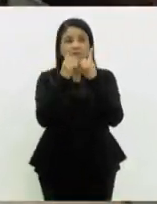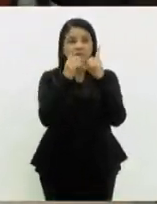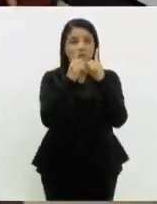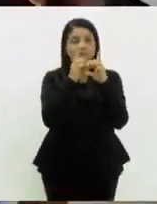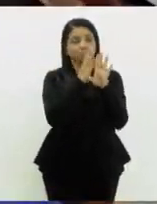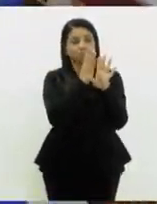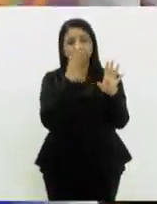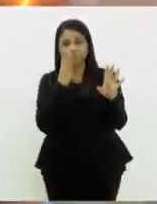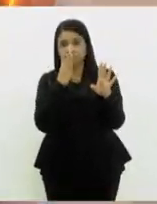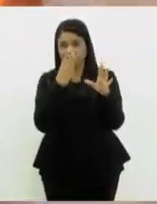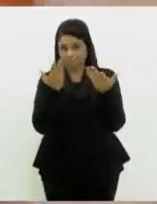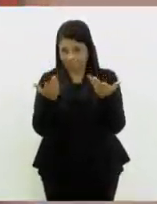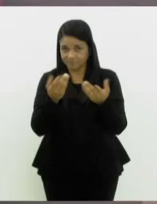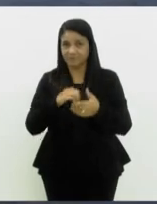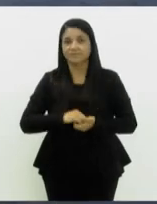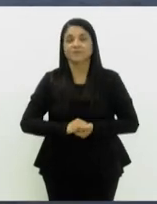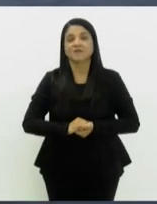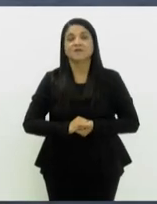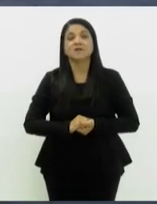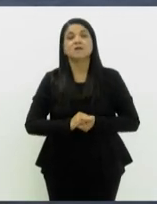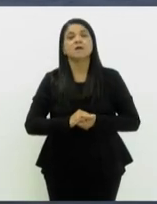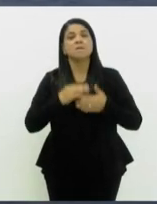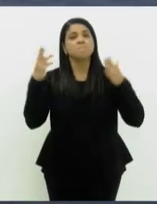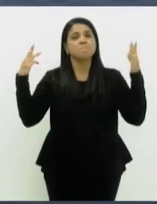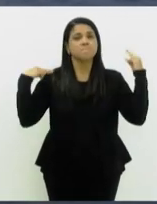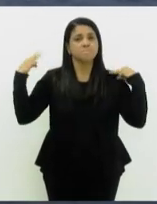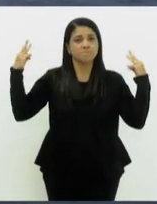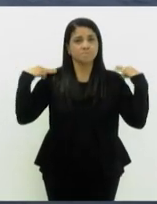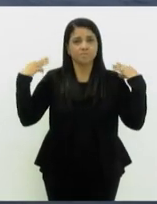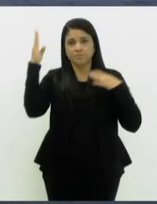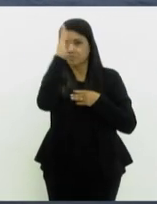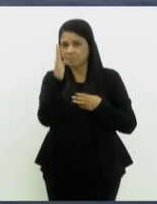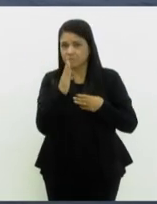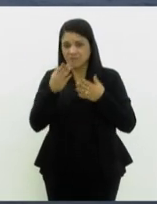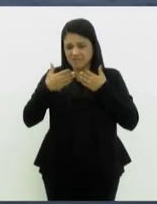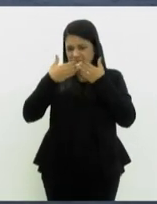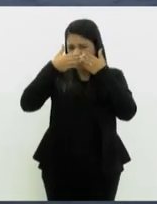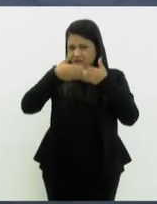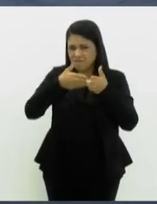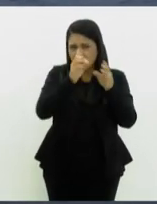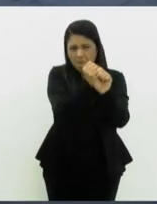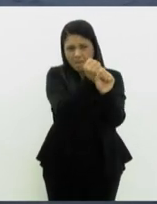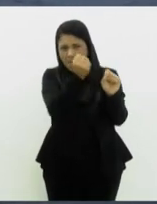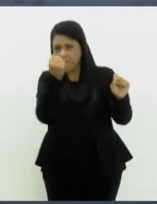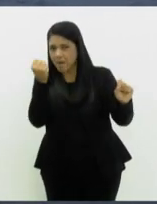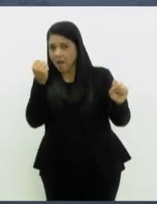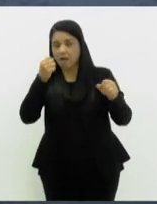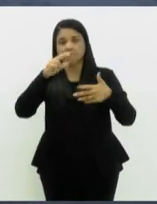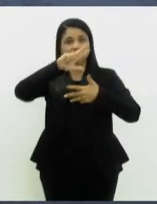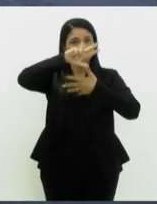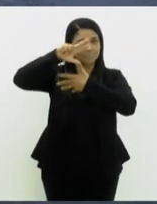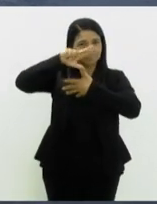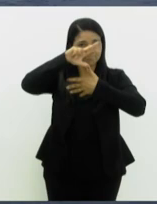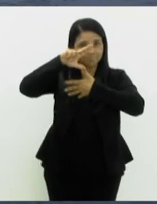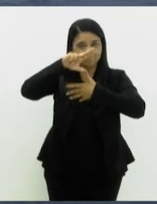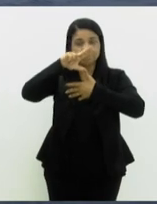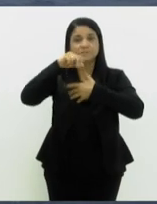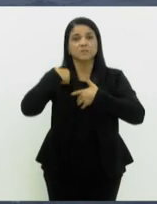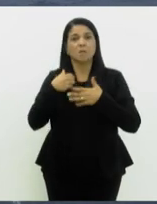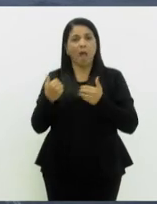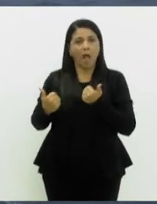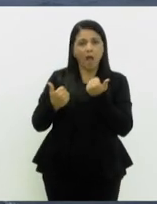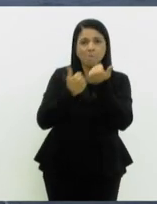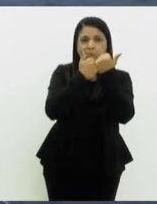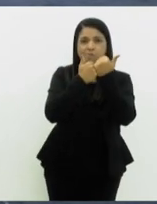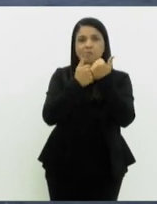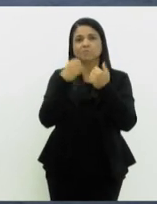por ordem de chegada. A Marinha do Brasil enviará hoje o maior navio de guerra da América Latina para apoiar a população do Rio Grande do